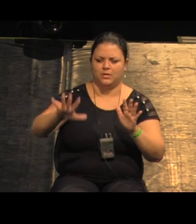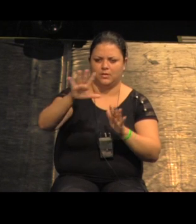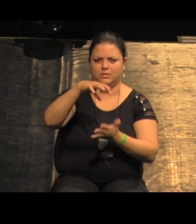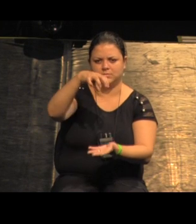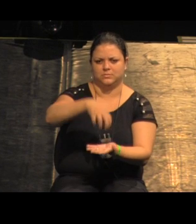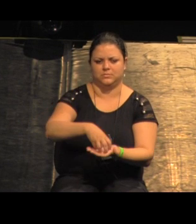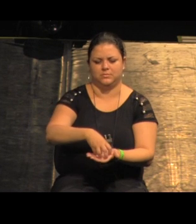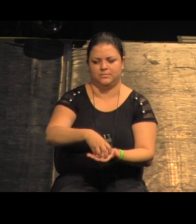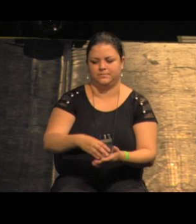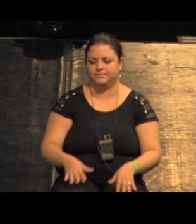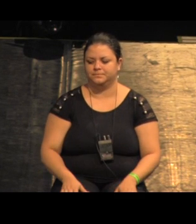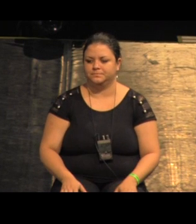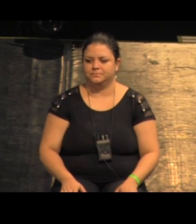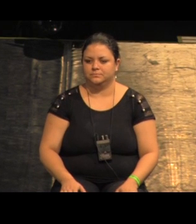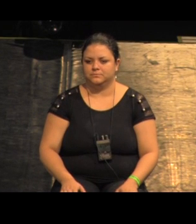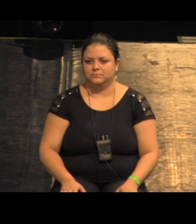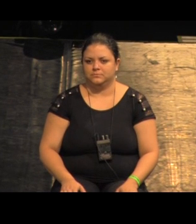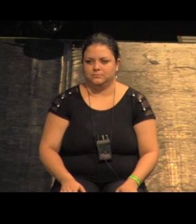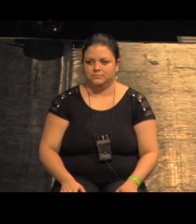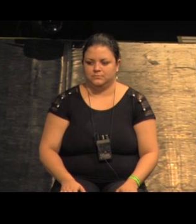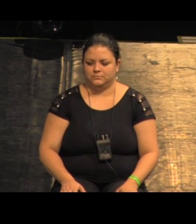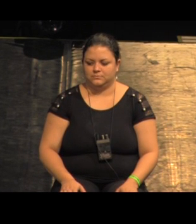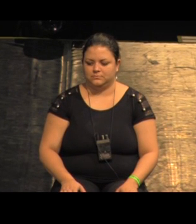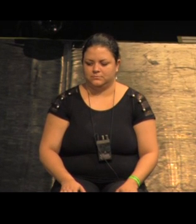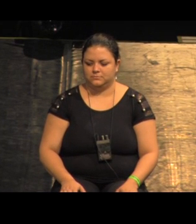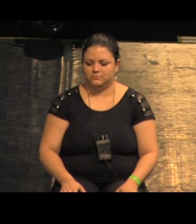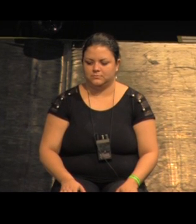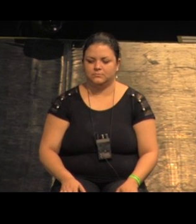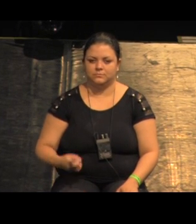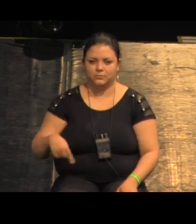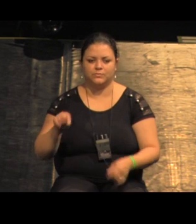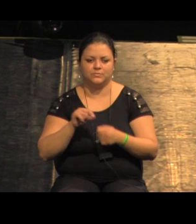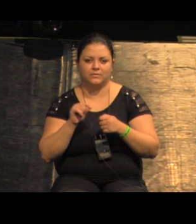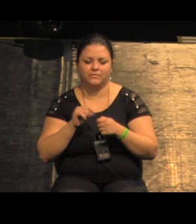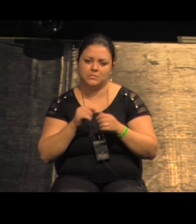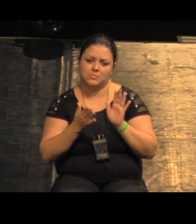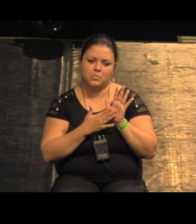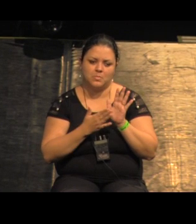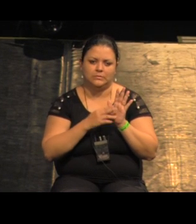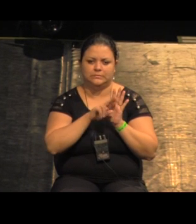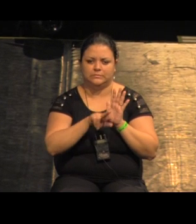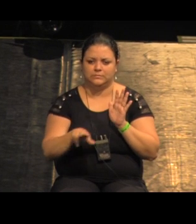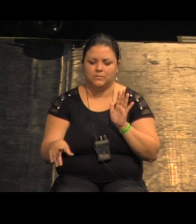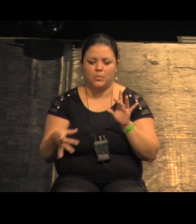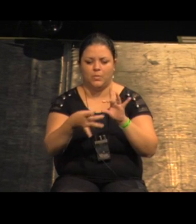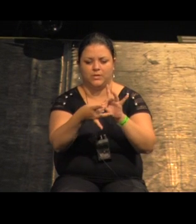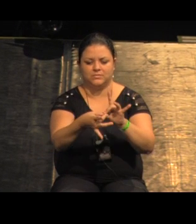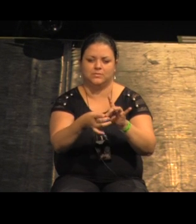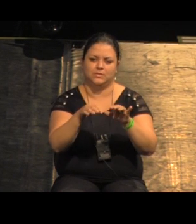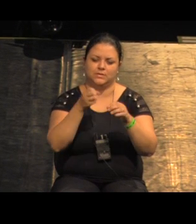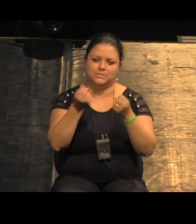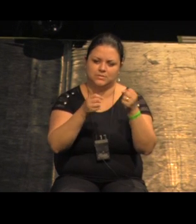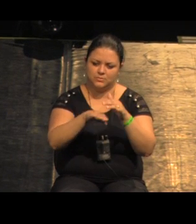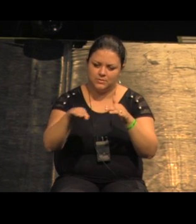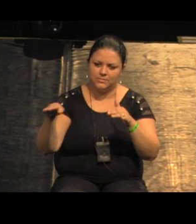de São Paulo não são no centro que é aqui a gente então faz uma série de propostas de conexão estacionamento de